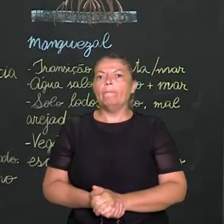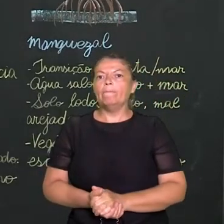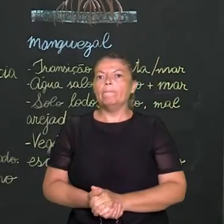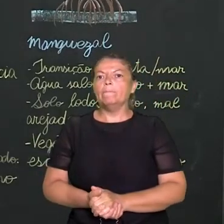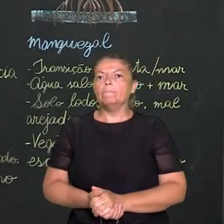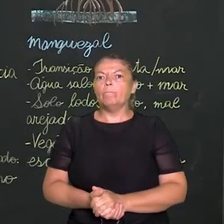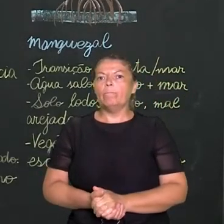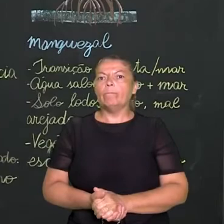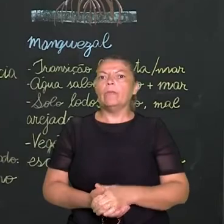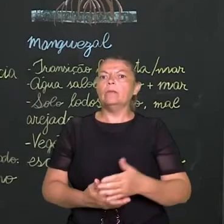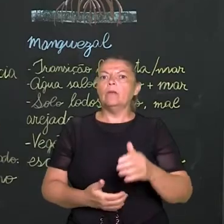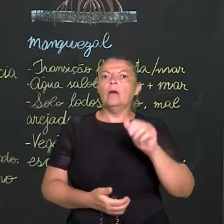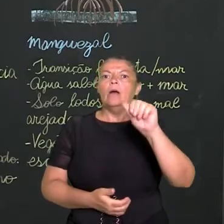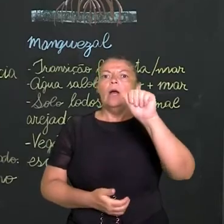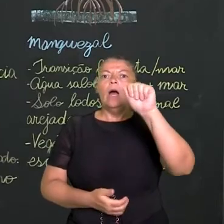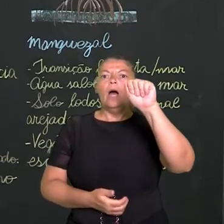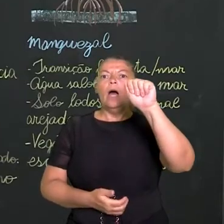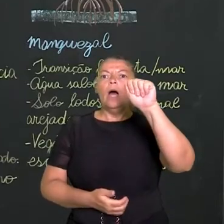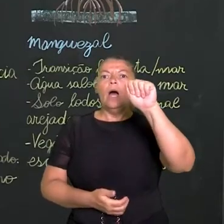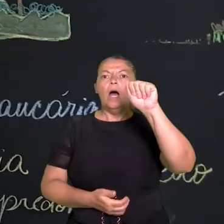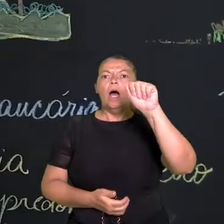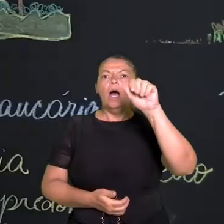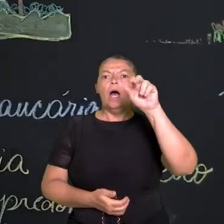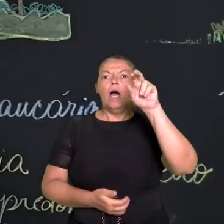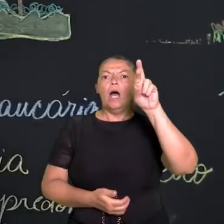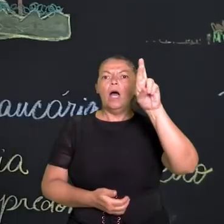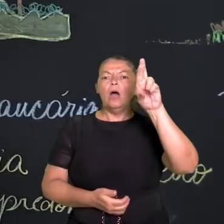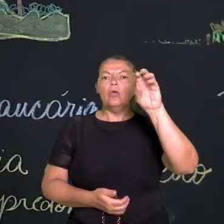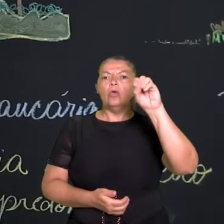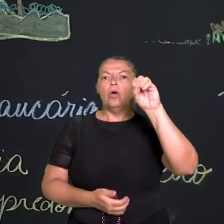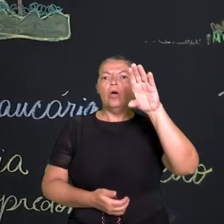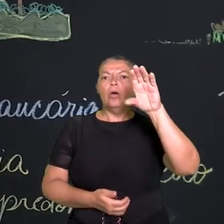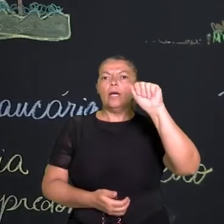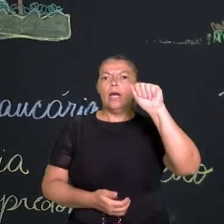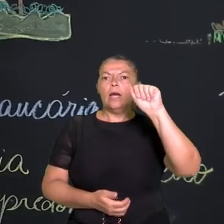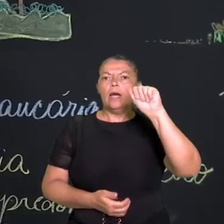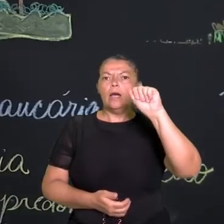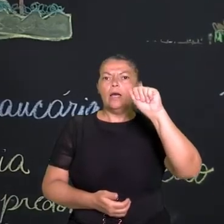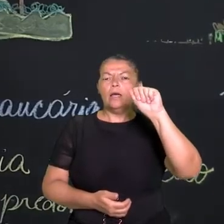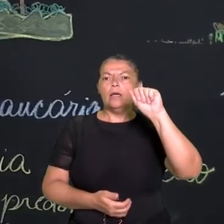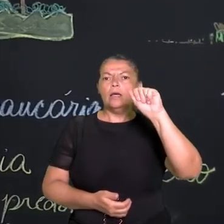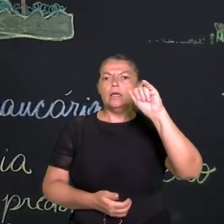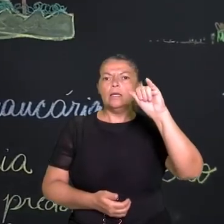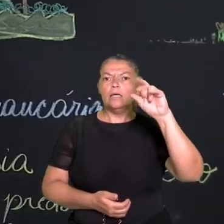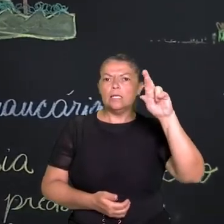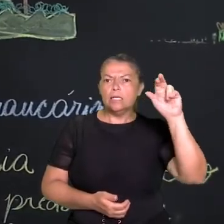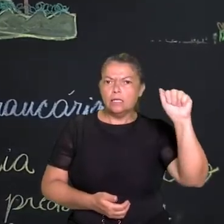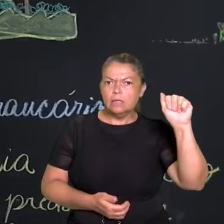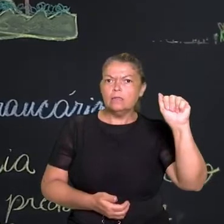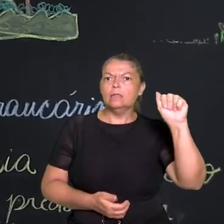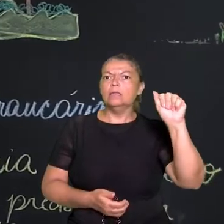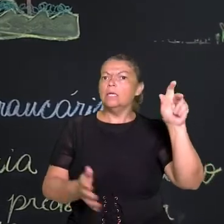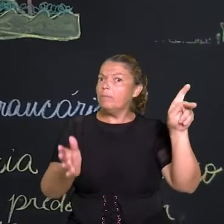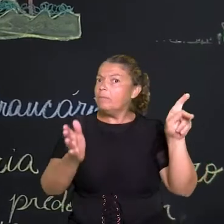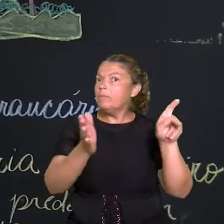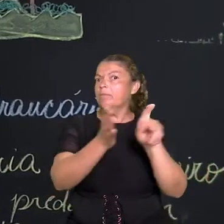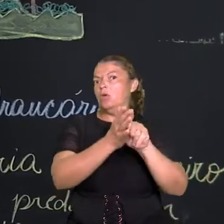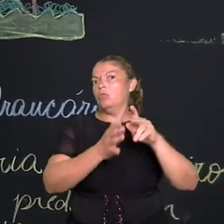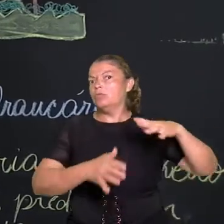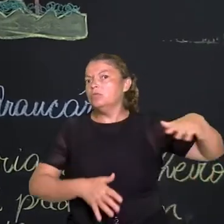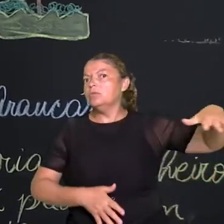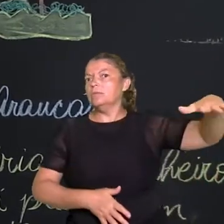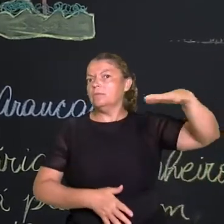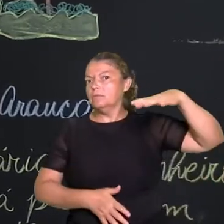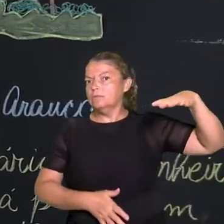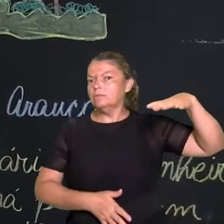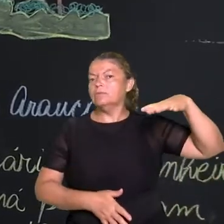sobre mata da araucária, ainda no sul. E essa mata de araucária, esse ecossistema, ele faz parte do grande bioma da mata atlântica. Então,